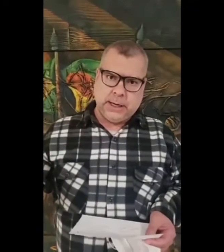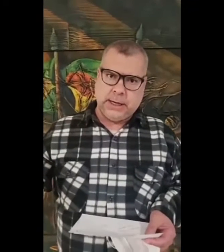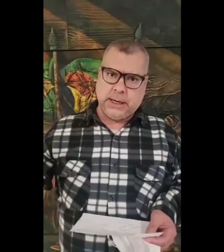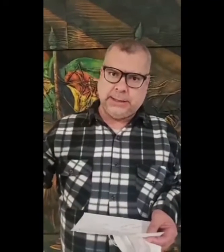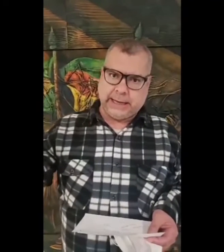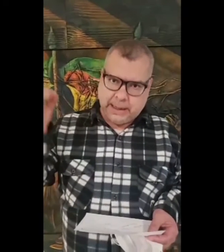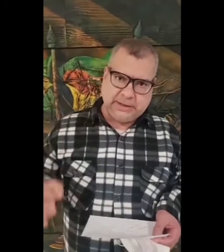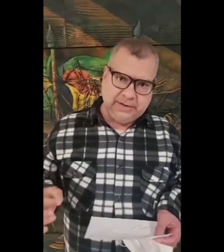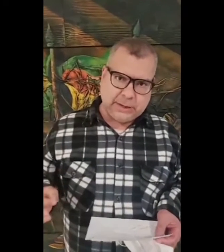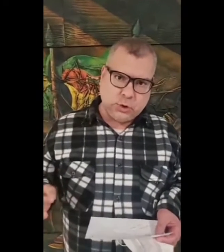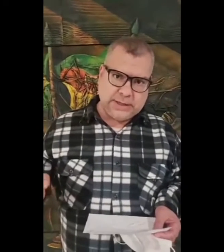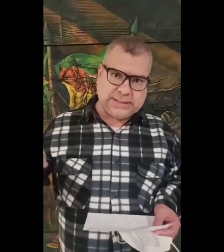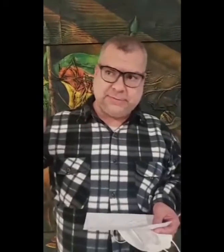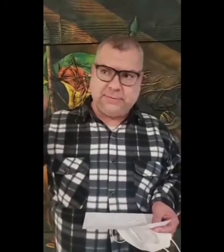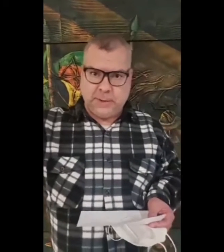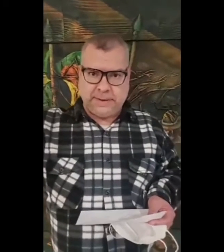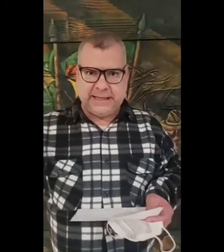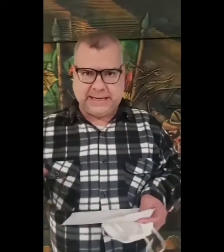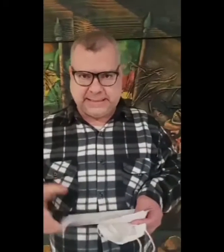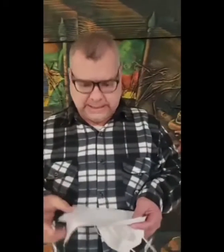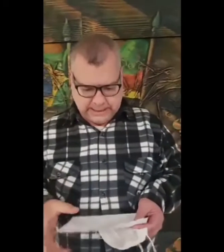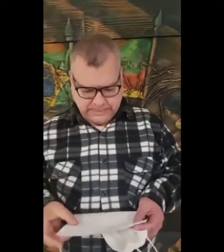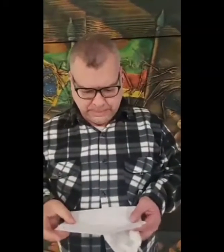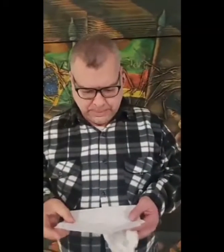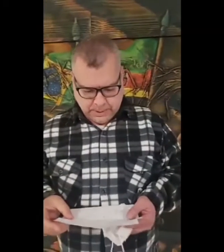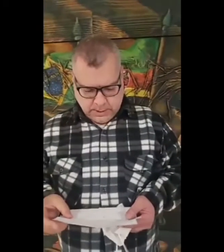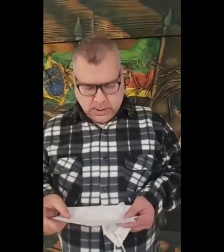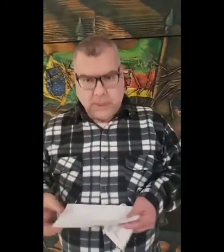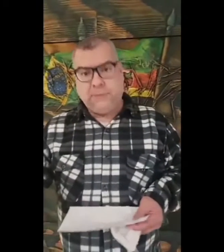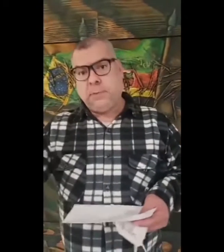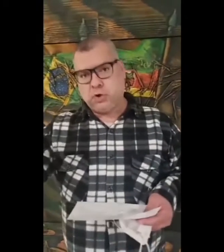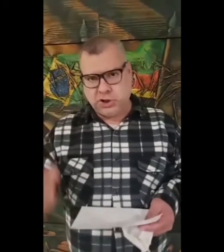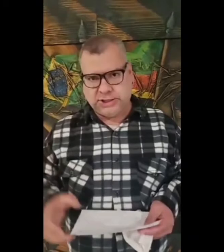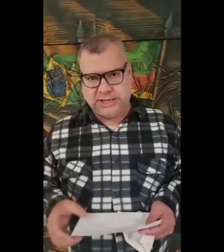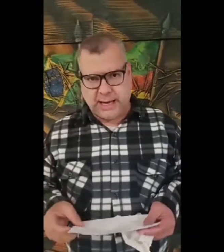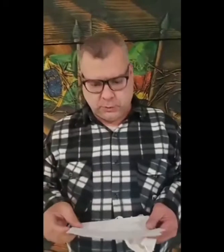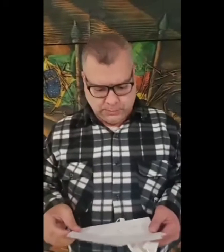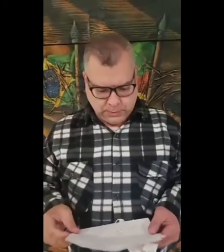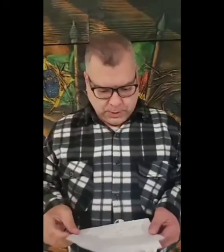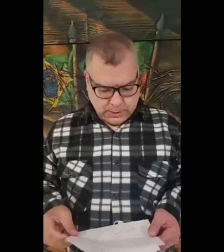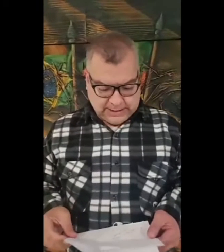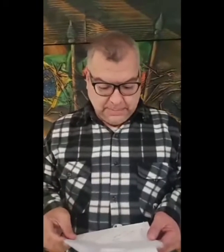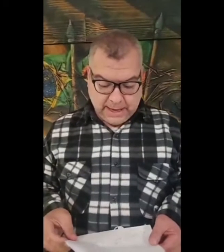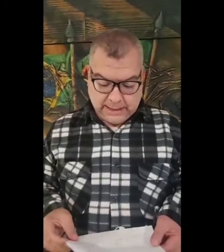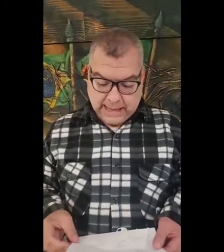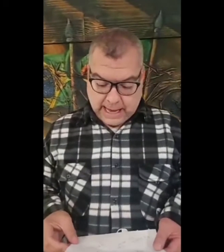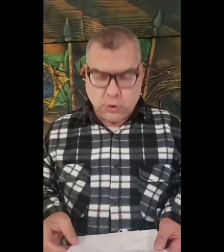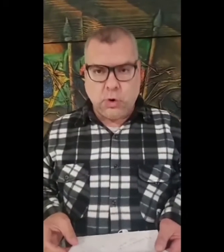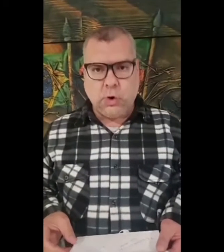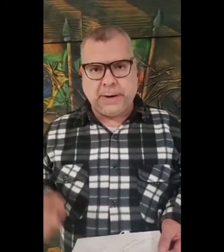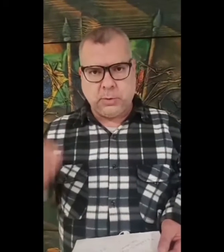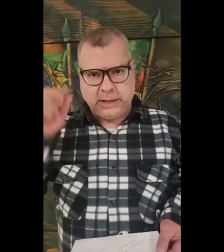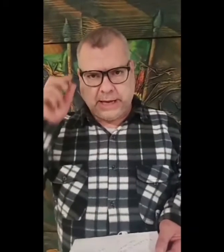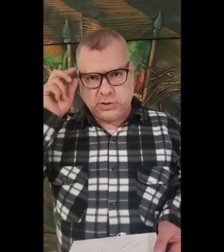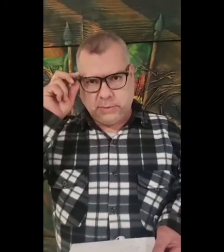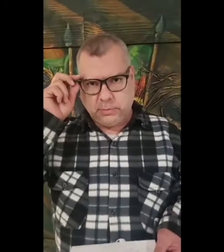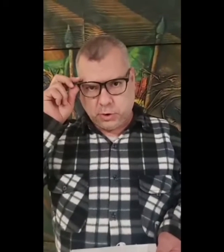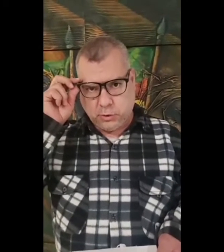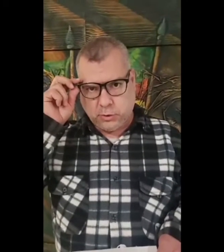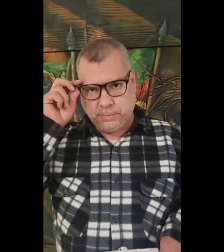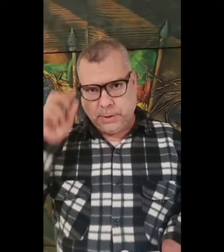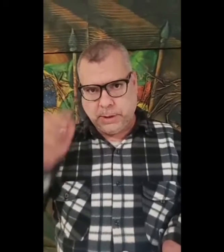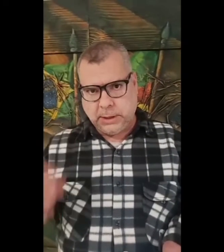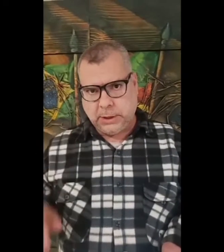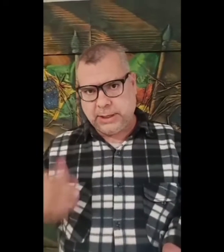na Câmara de Vereadores, foi para a Delegacia e foi para o Judiciário. Dizer bem claro para a comunidade de Novo